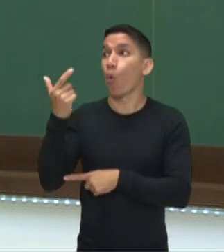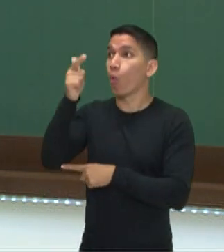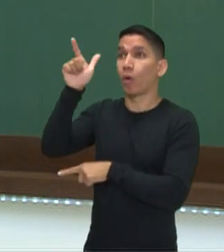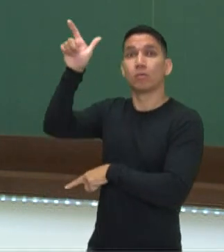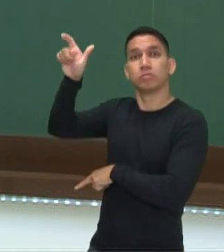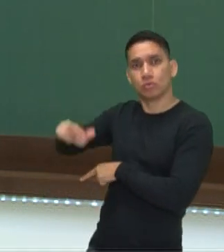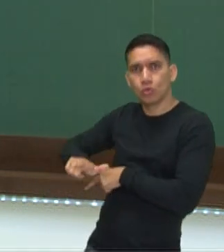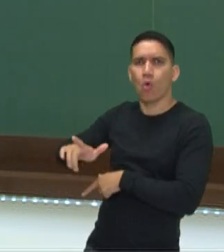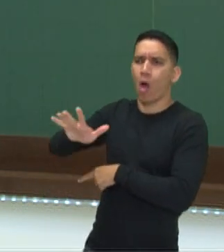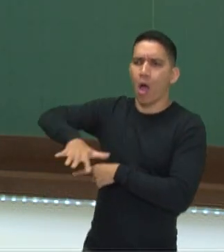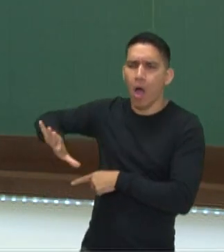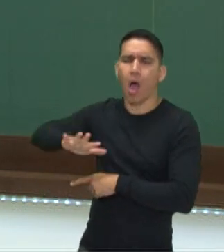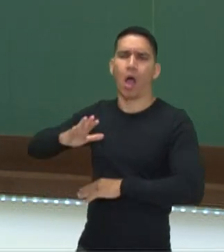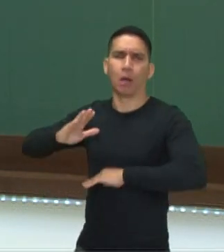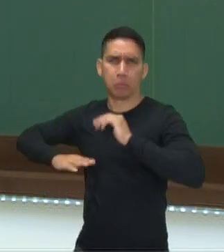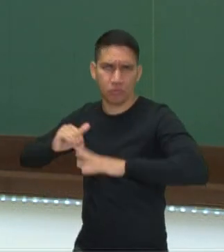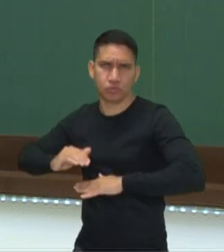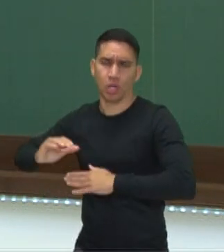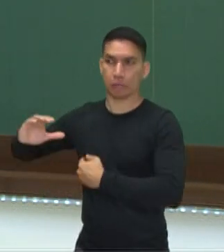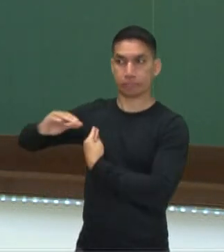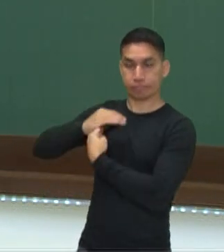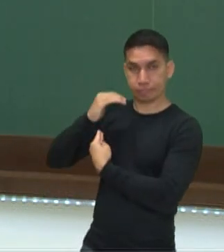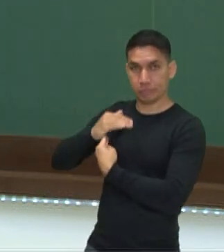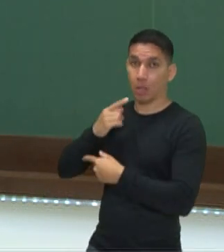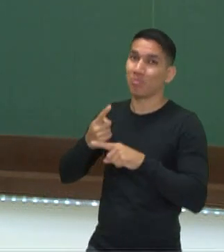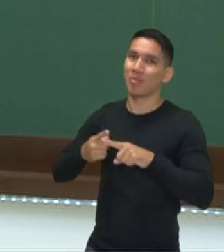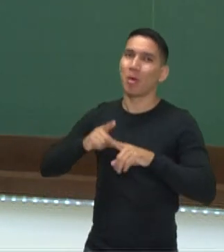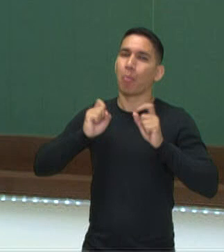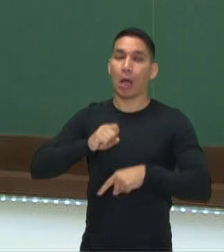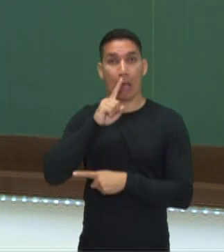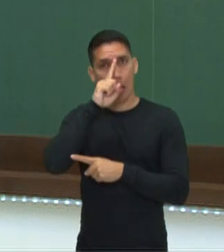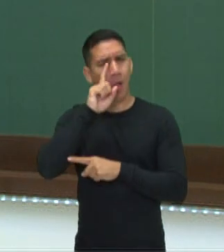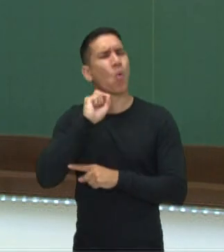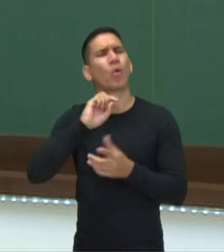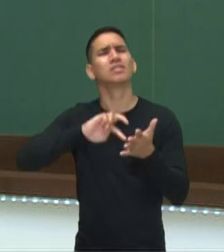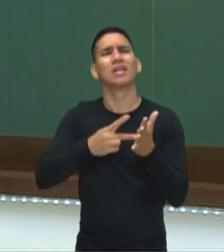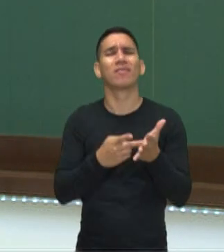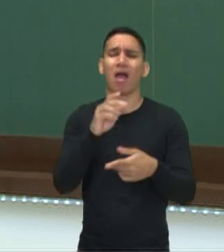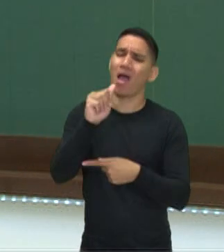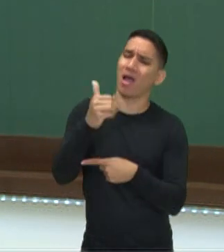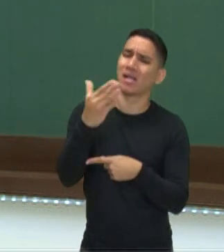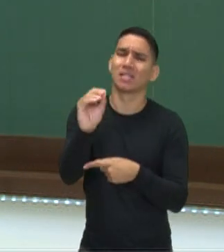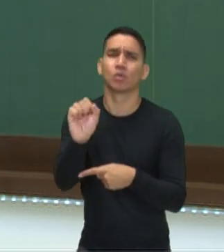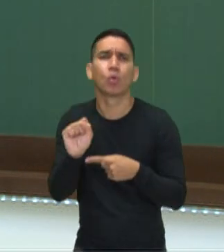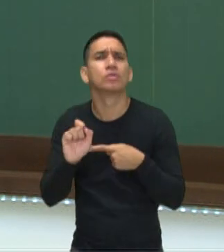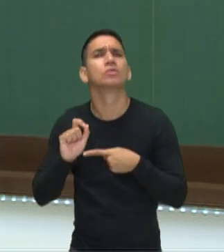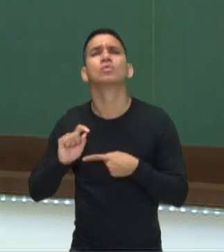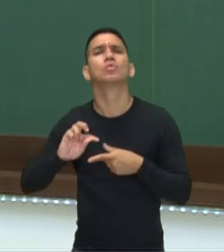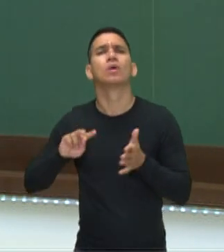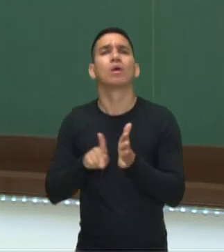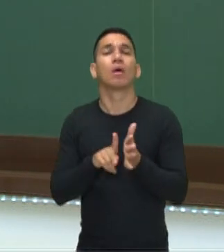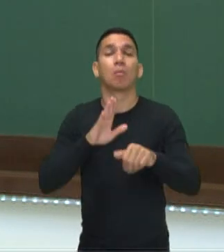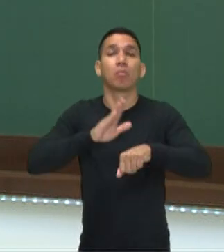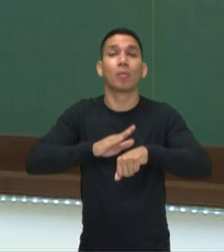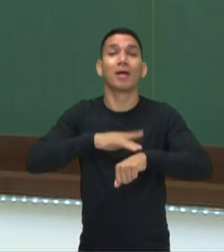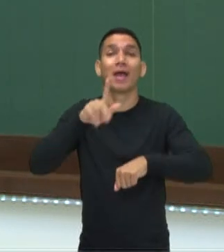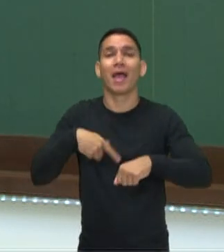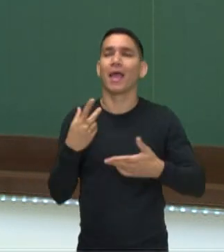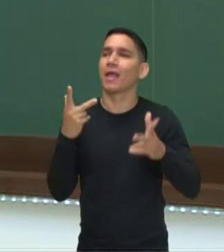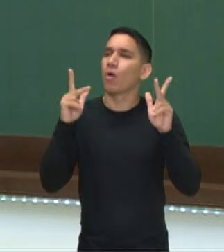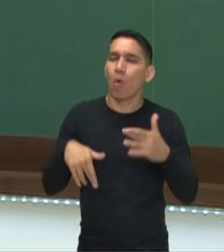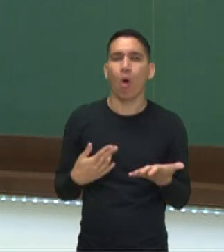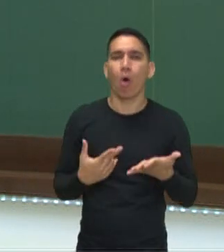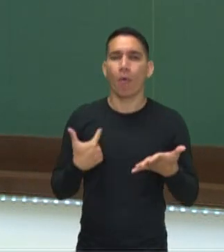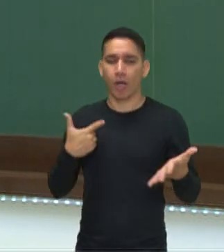entende nesse mercado. Se não, pode correr o risco. E o que é uma ação? Exatamente como quando se compra uma ação, é como se